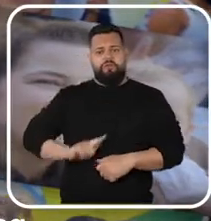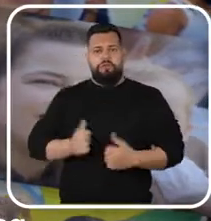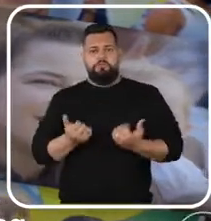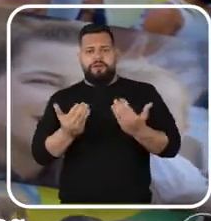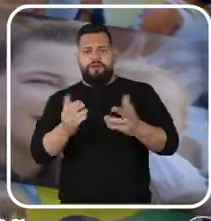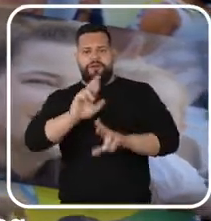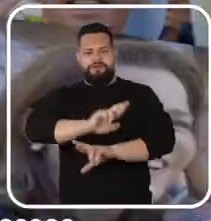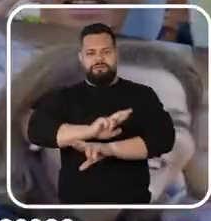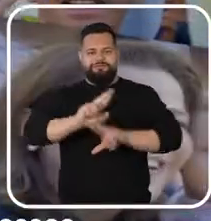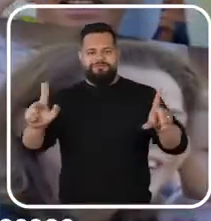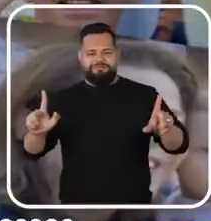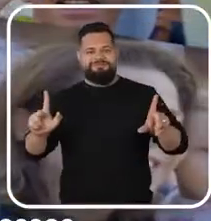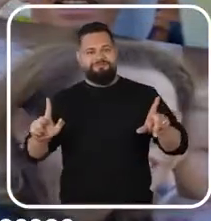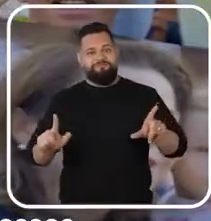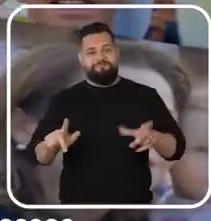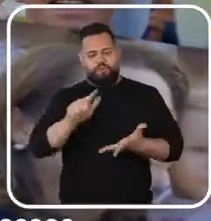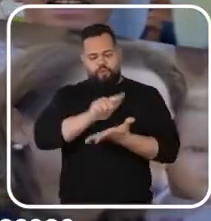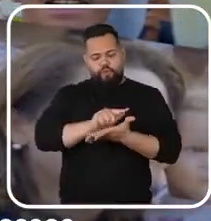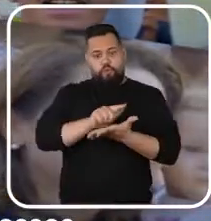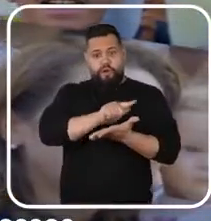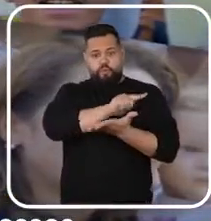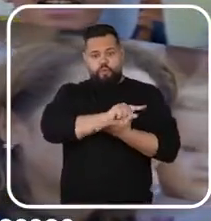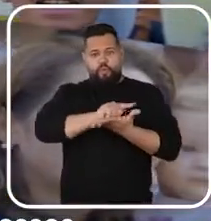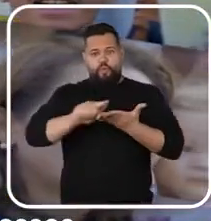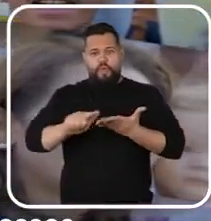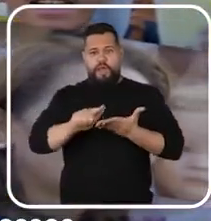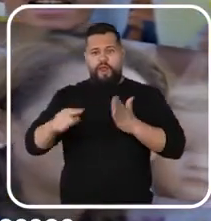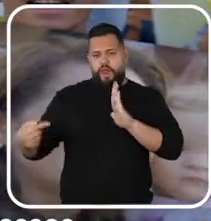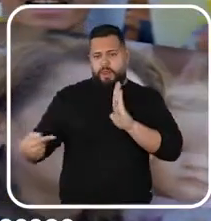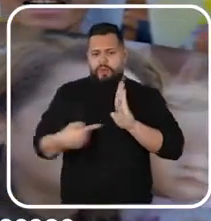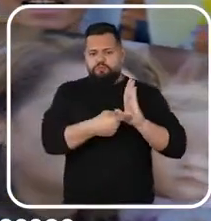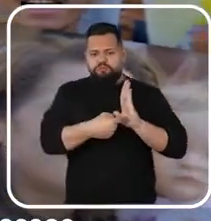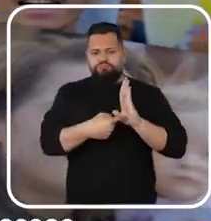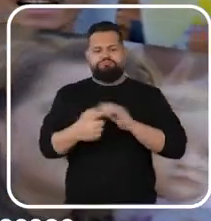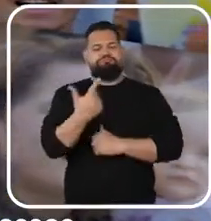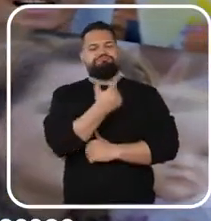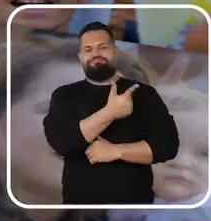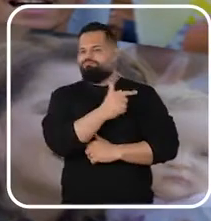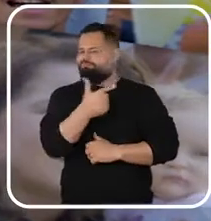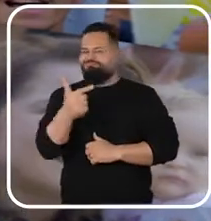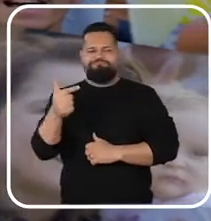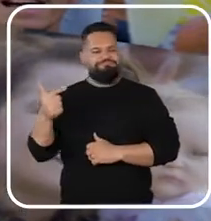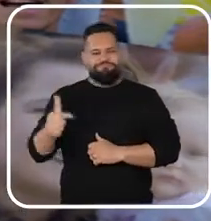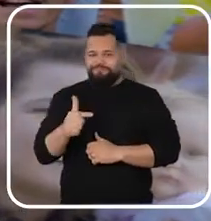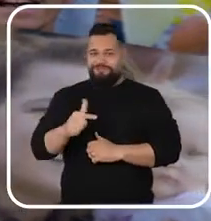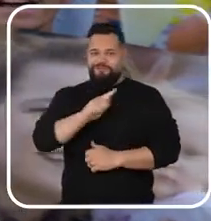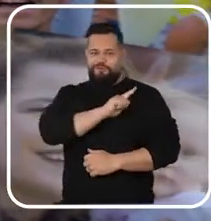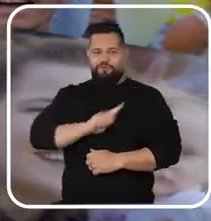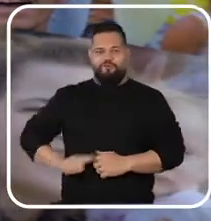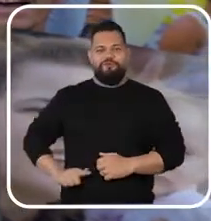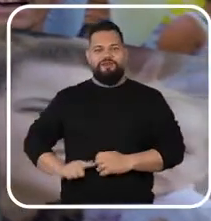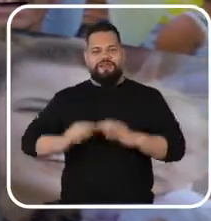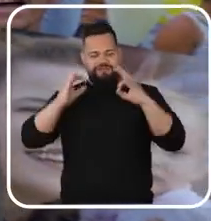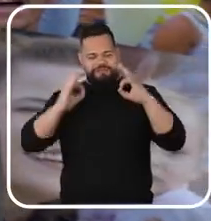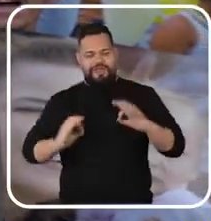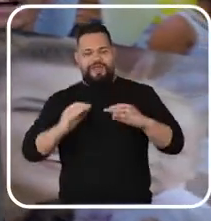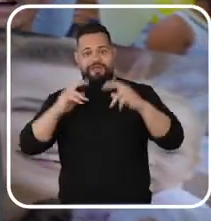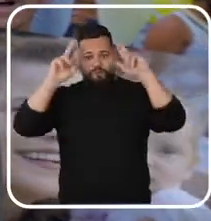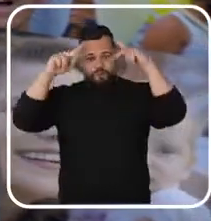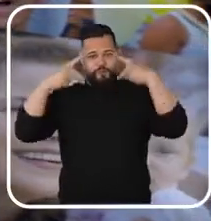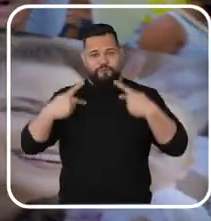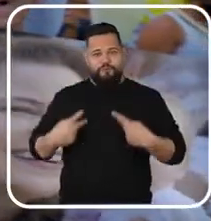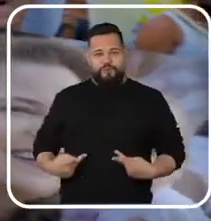opção de mudança Sou ficha limpa, não respondo e nunca respondi a processos Farei um governo honesto, humano